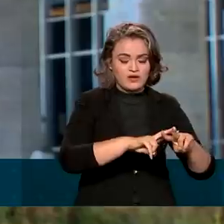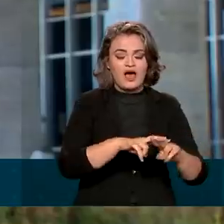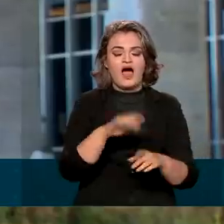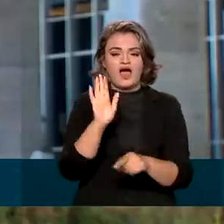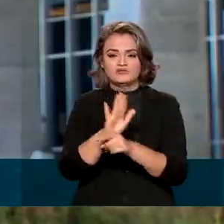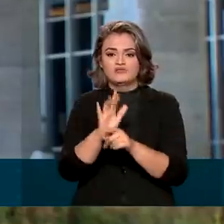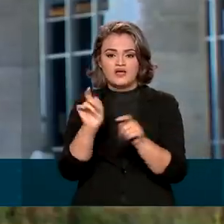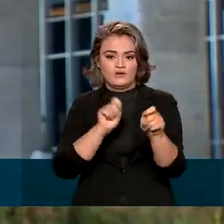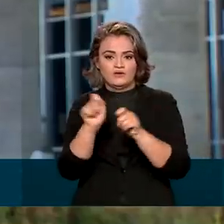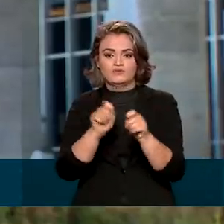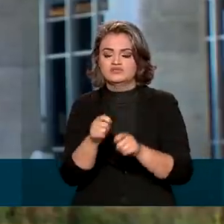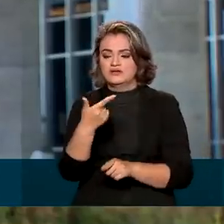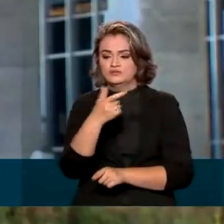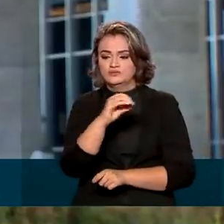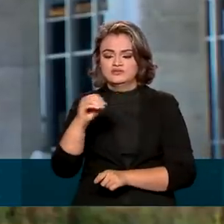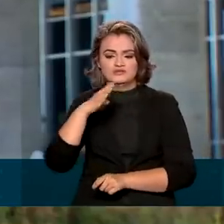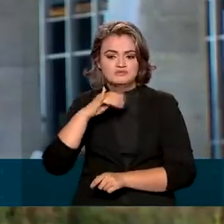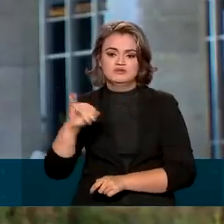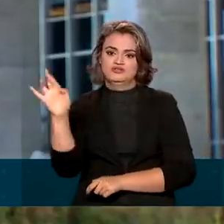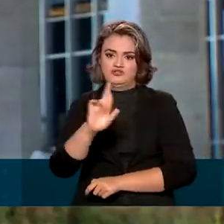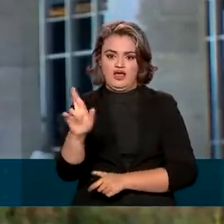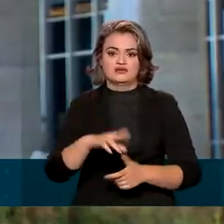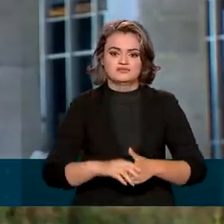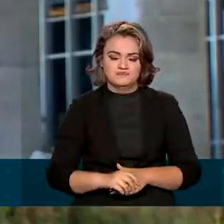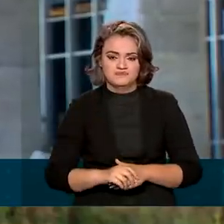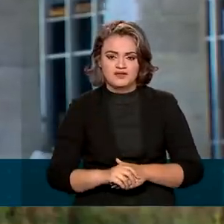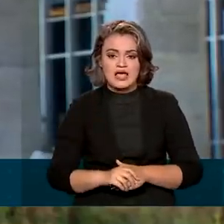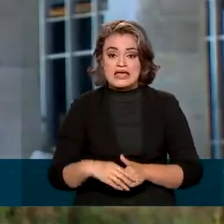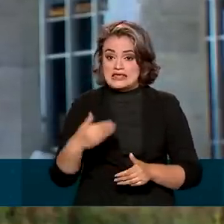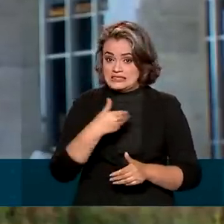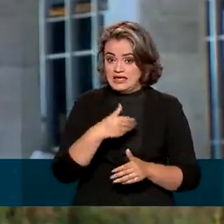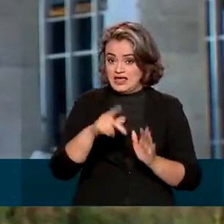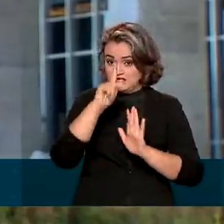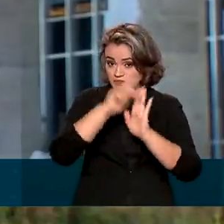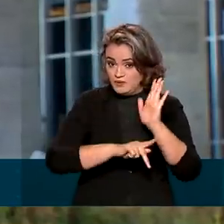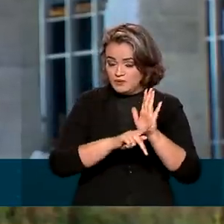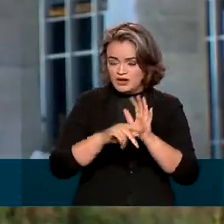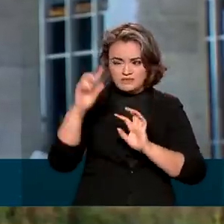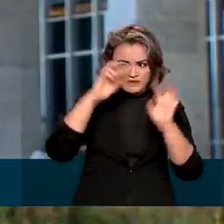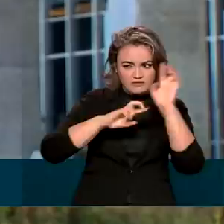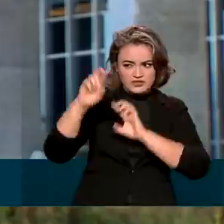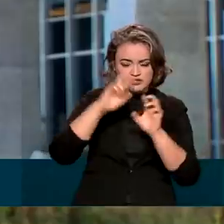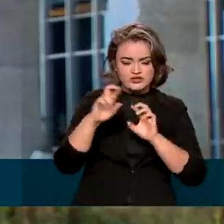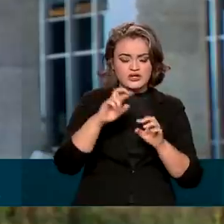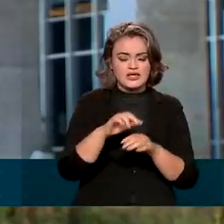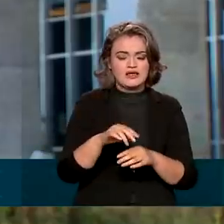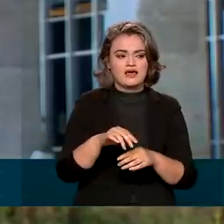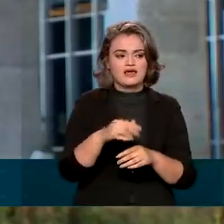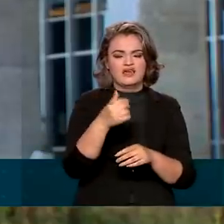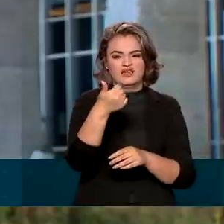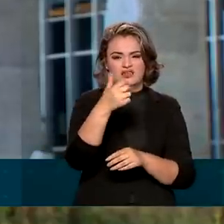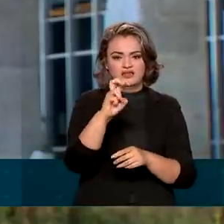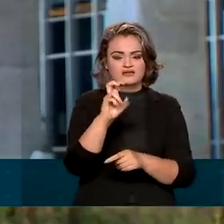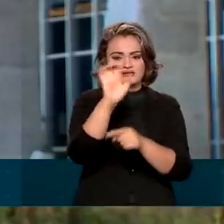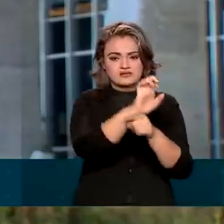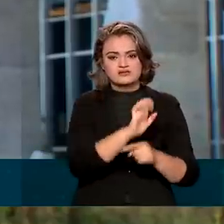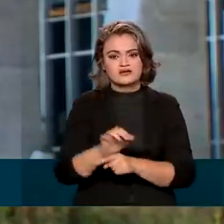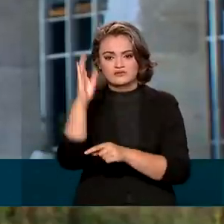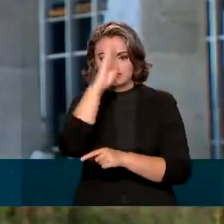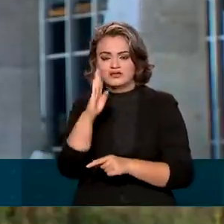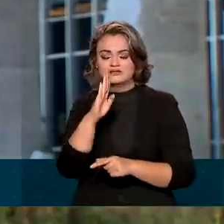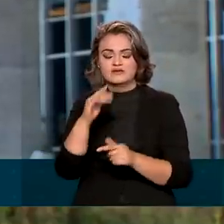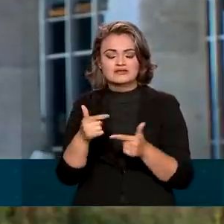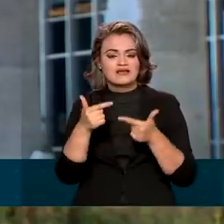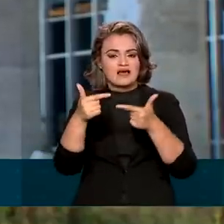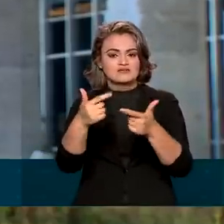bilhões de reais aos cofres públicos. O Programa Vigia atua em 15 estados brasileiros e tem três eixos de